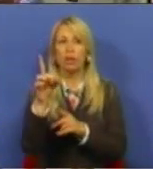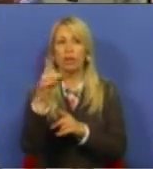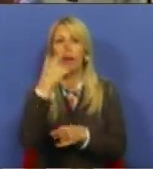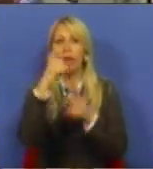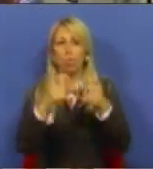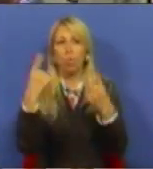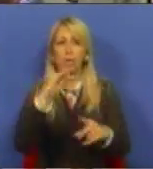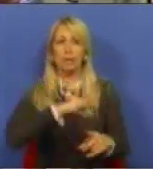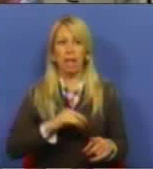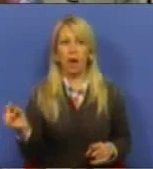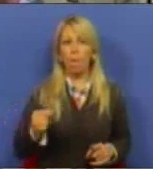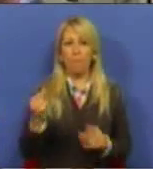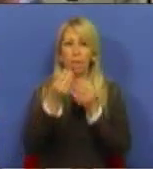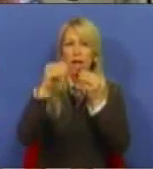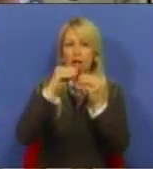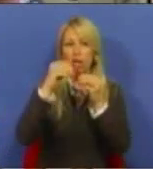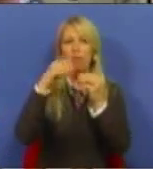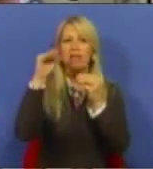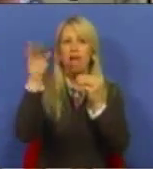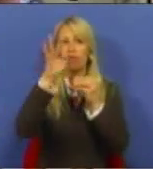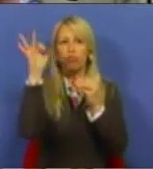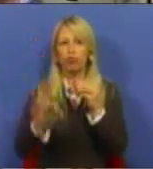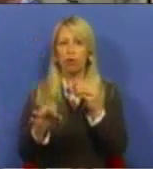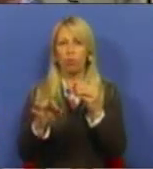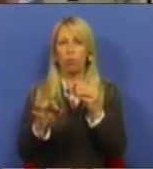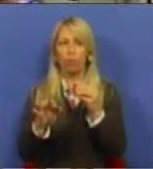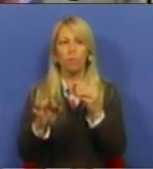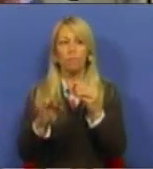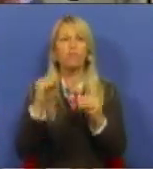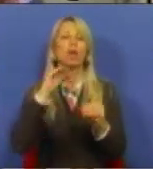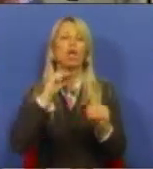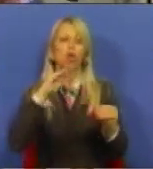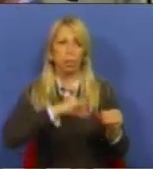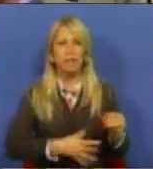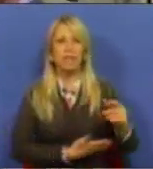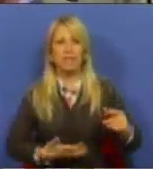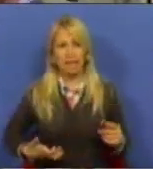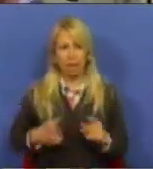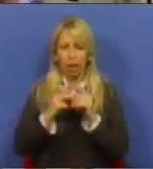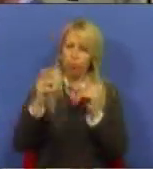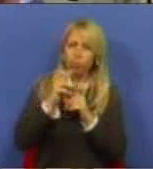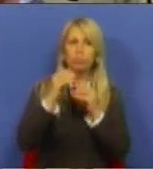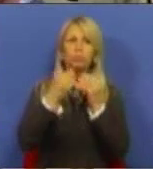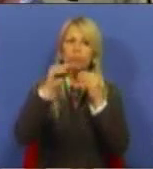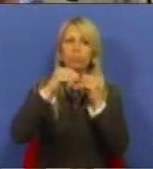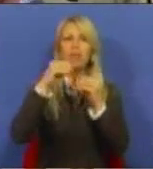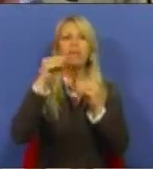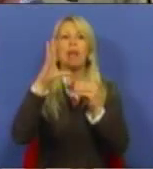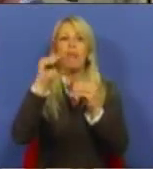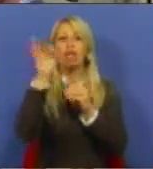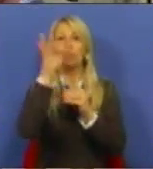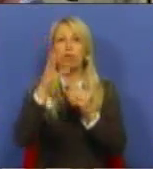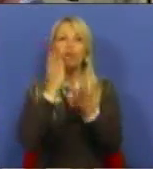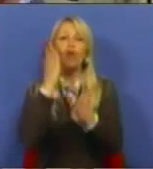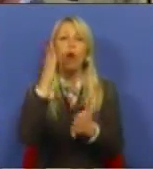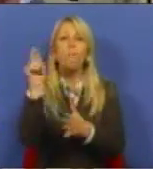com o salário mínimo acrescido de mais 10%, com o subsídio de desemprego acrescido de 10%, apenas durante 6 meses e